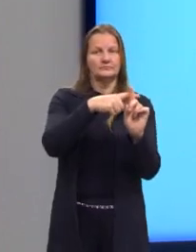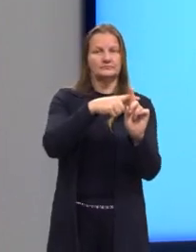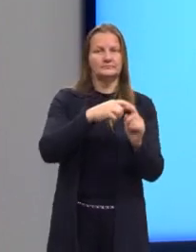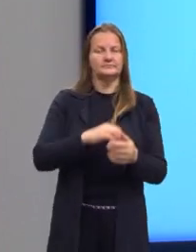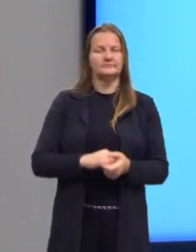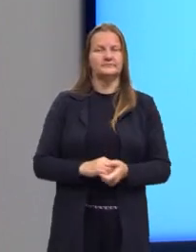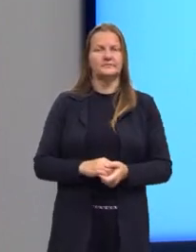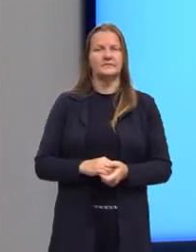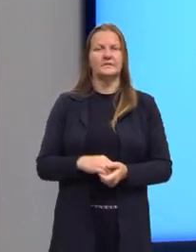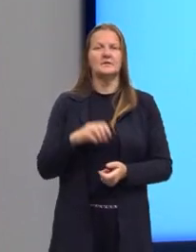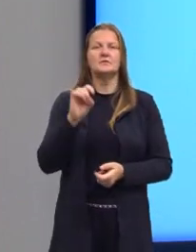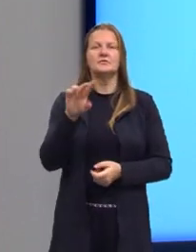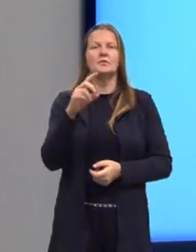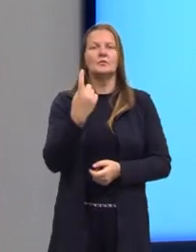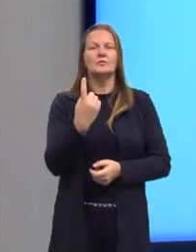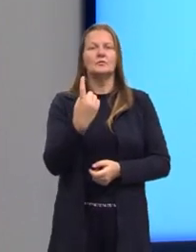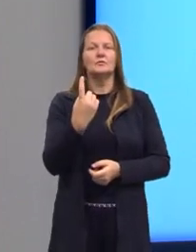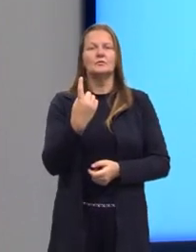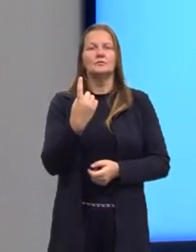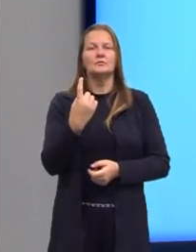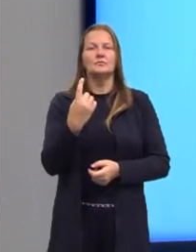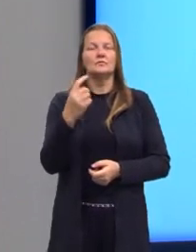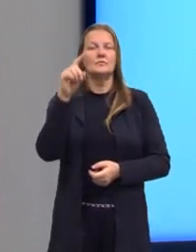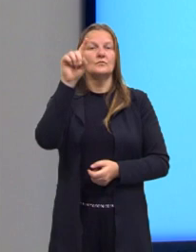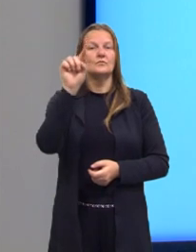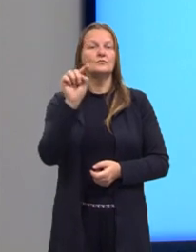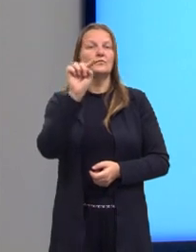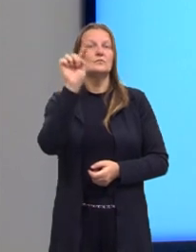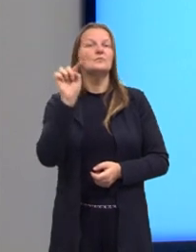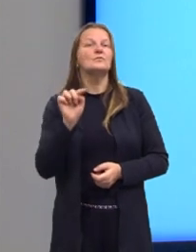variável, o único termo que não conhecemos é o X.